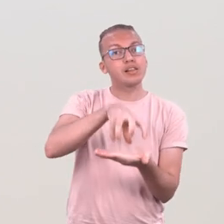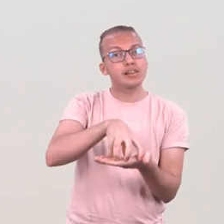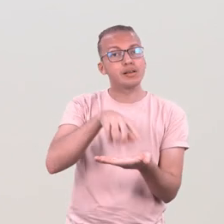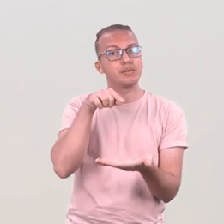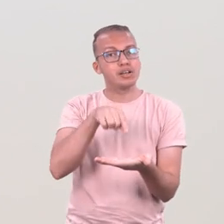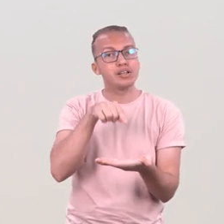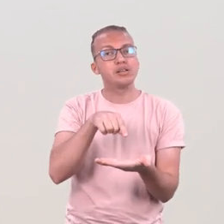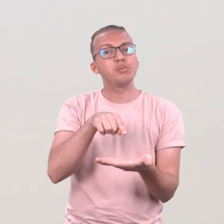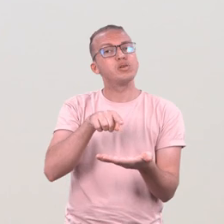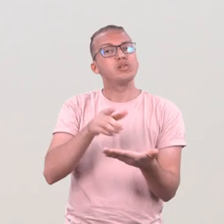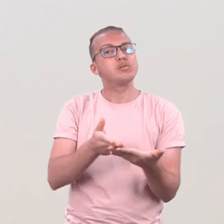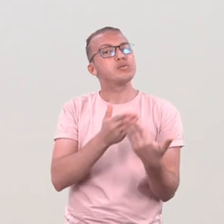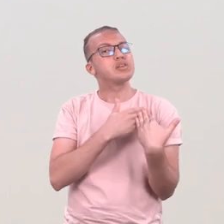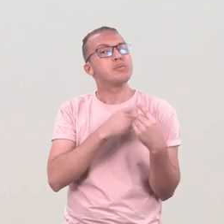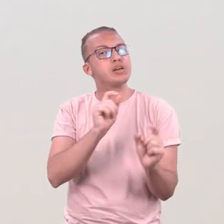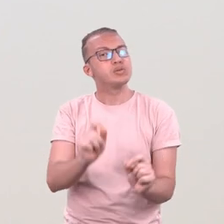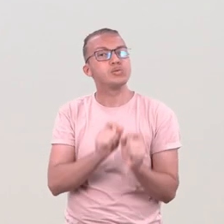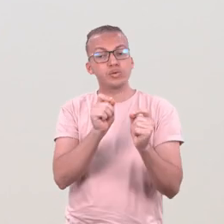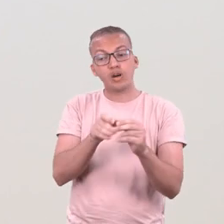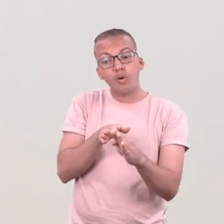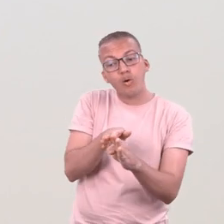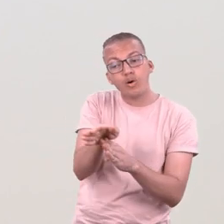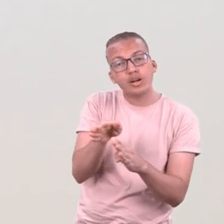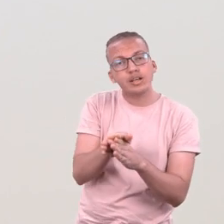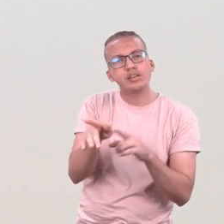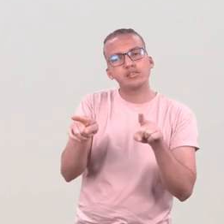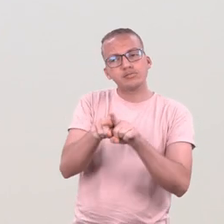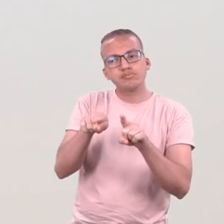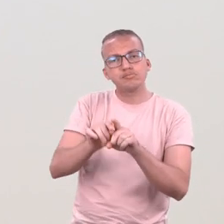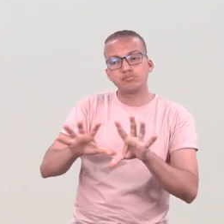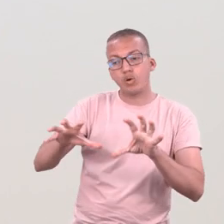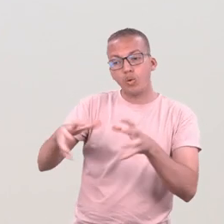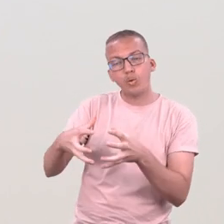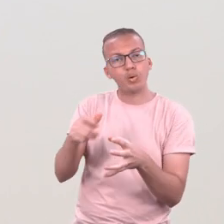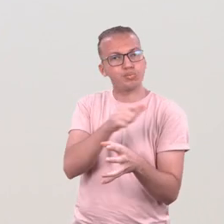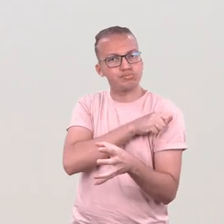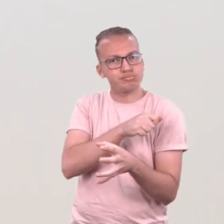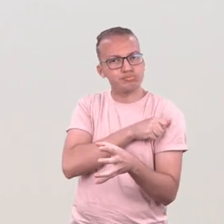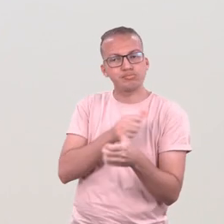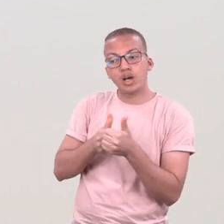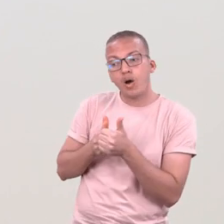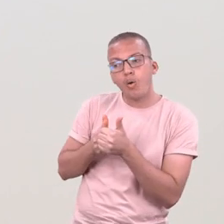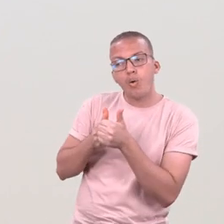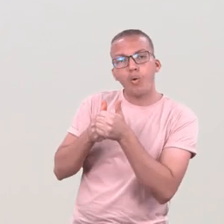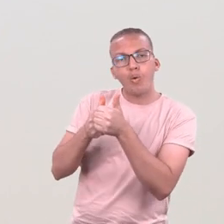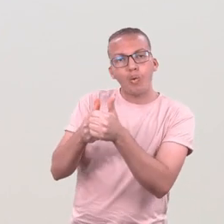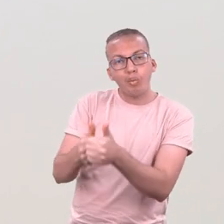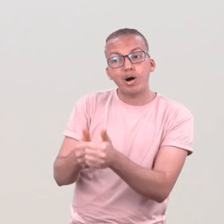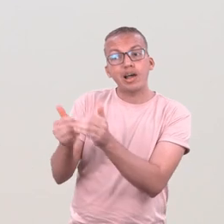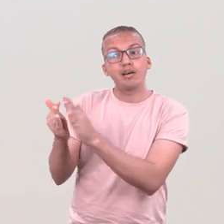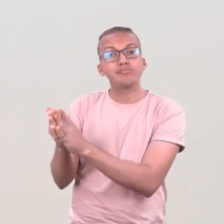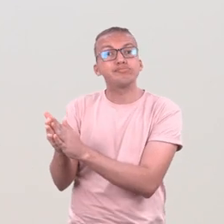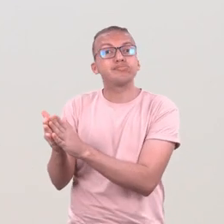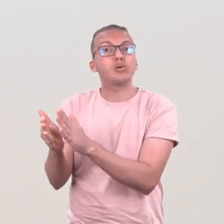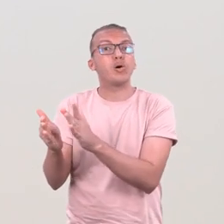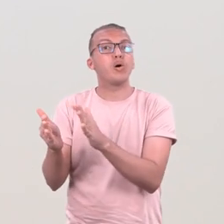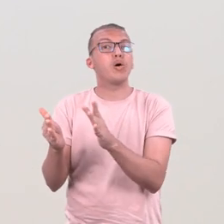vai orientar e vai acompanhar a performance do aluno durante toda a sua vida